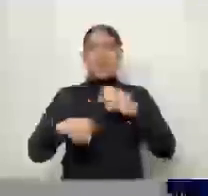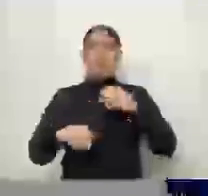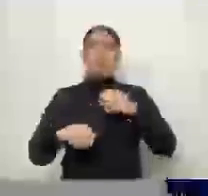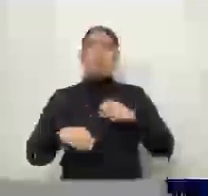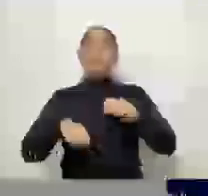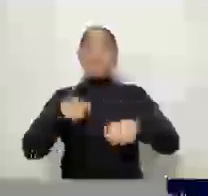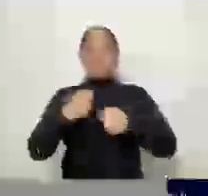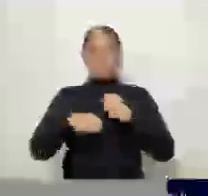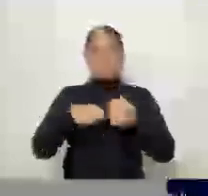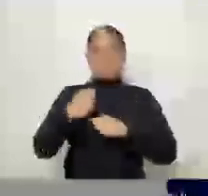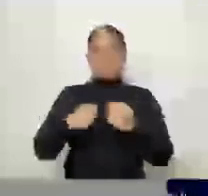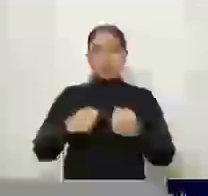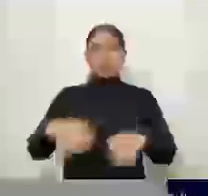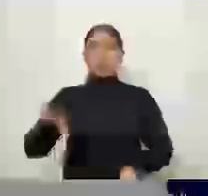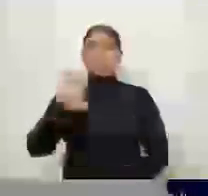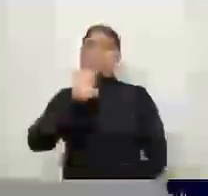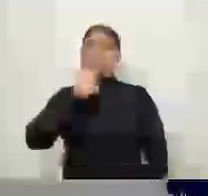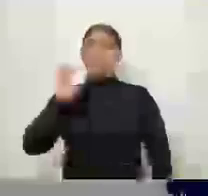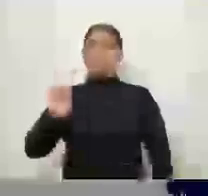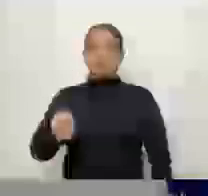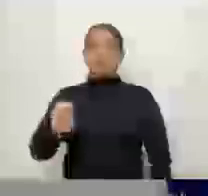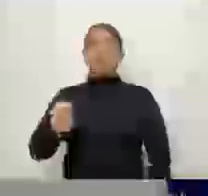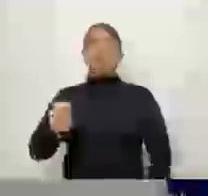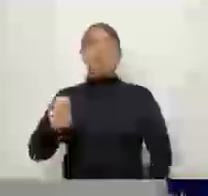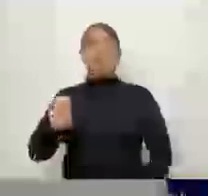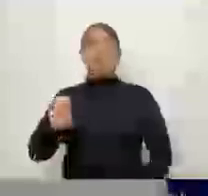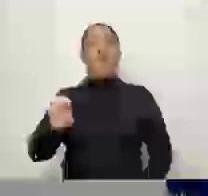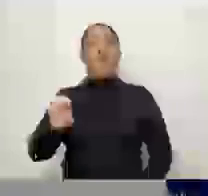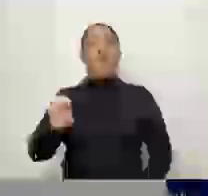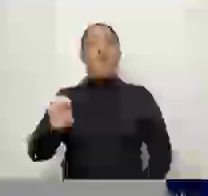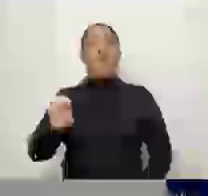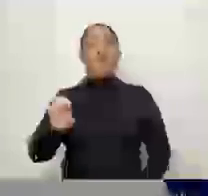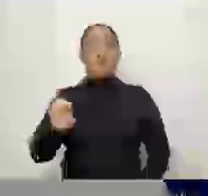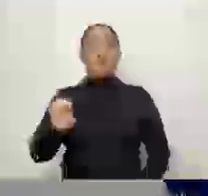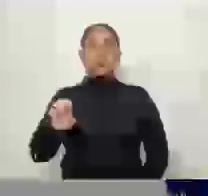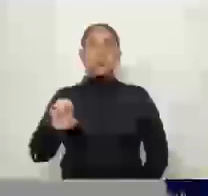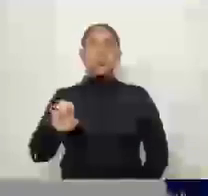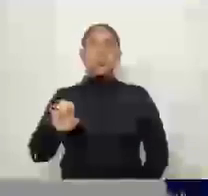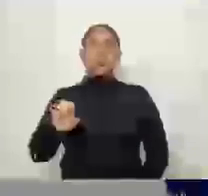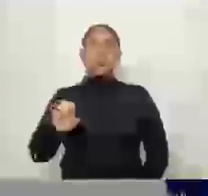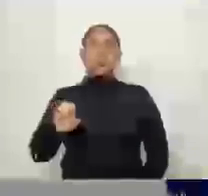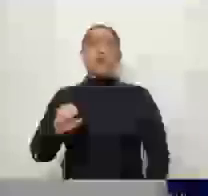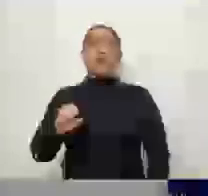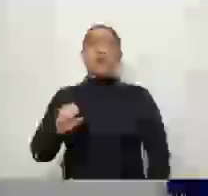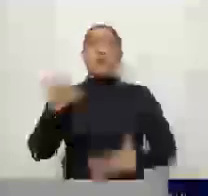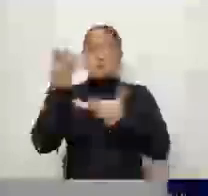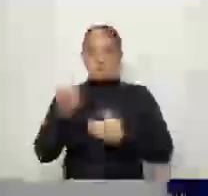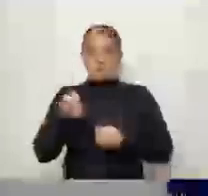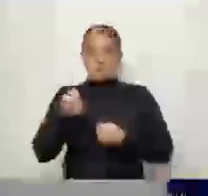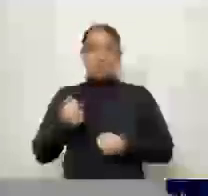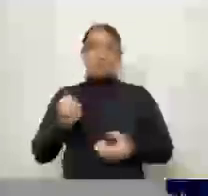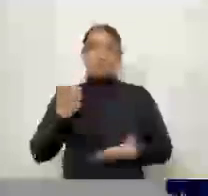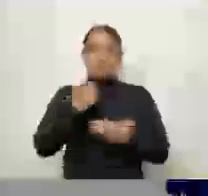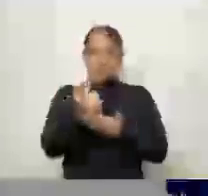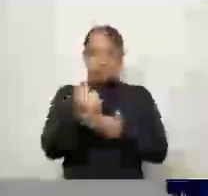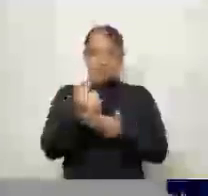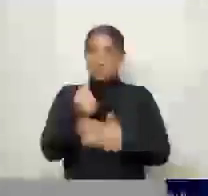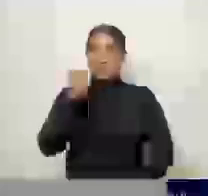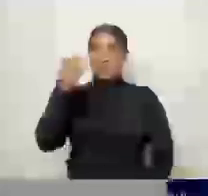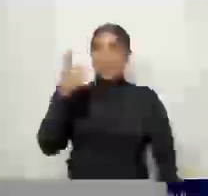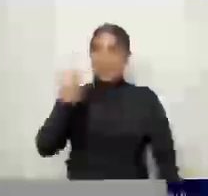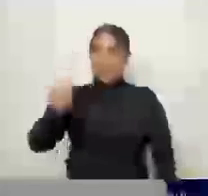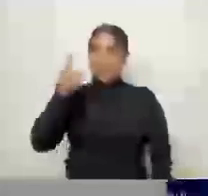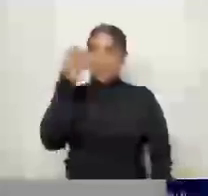captar uma verba de R 1,6 milhão do Governo do Estado de Santa Catarina para a construção da nova